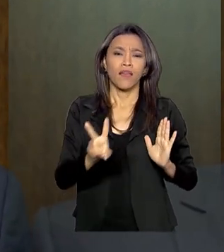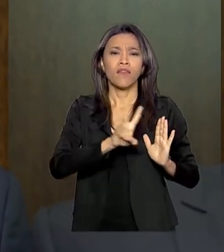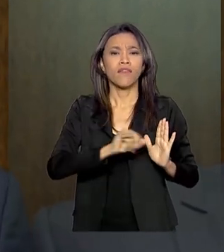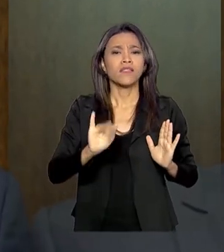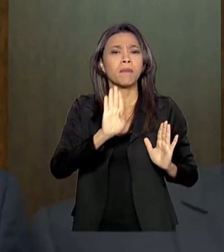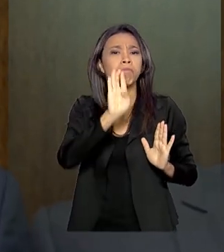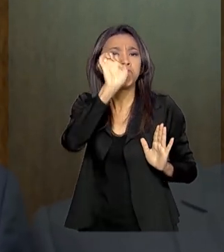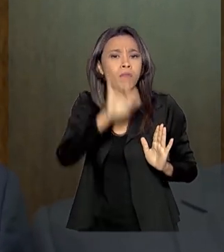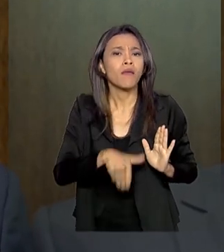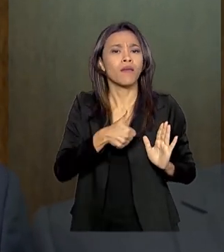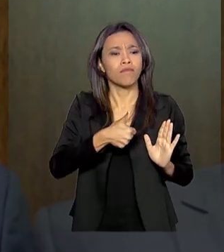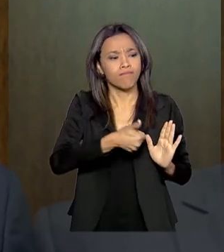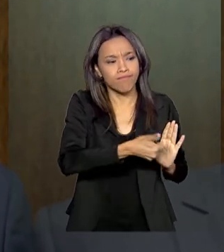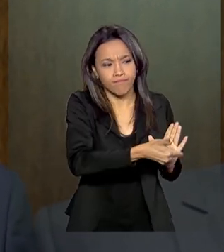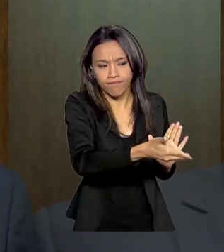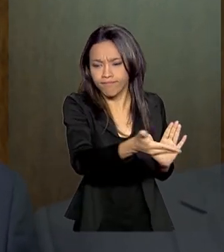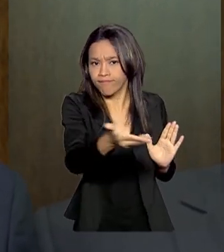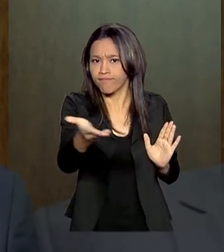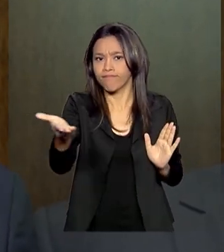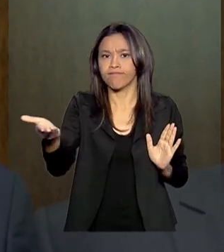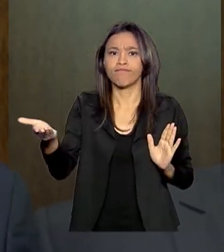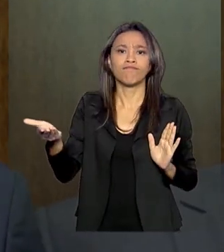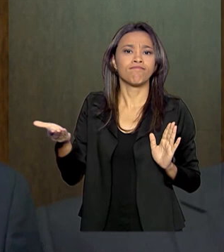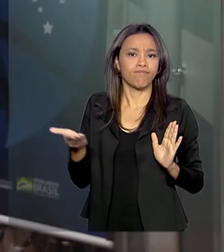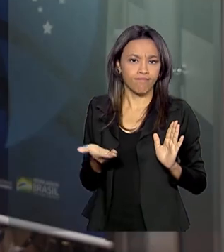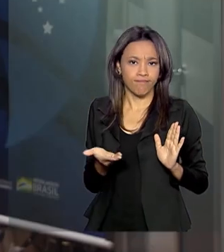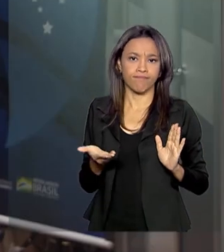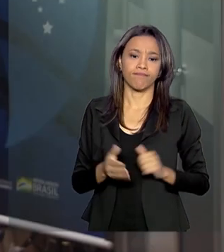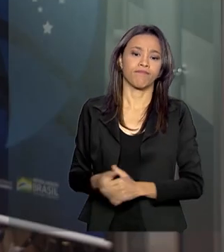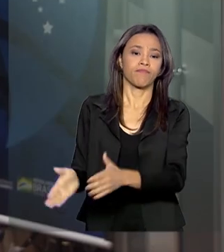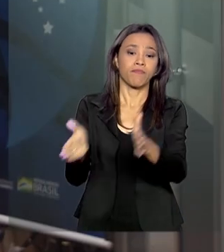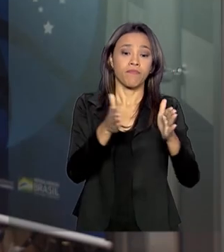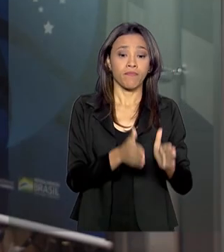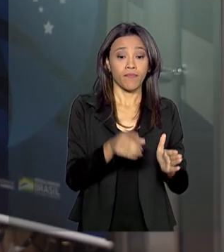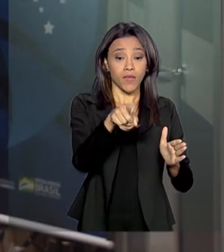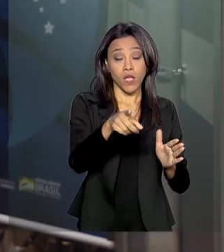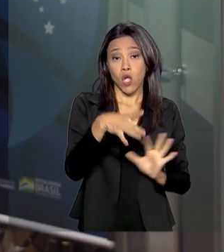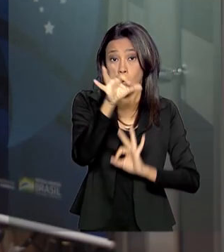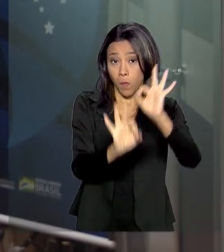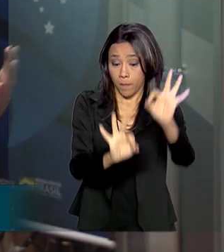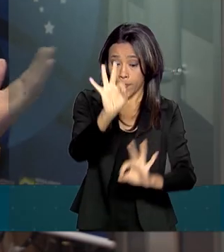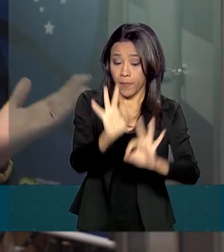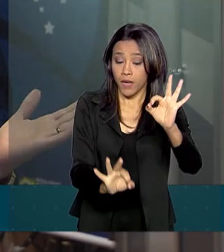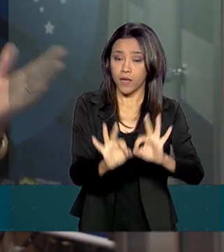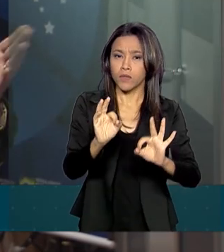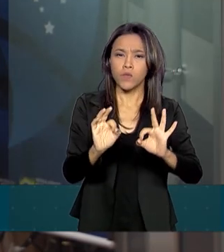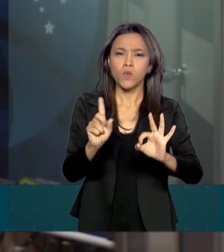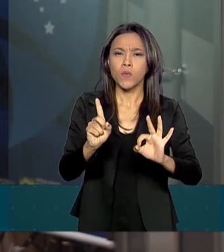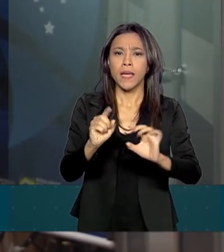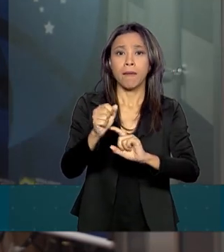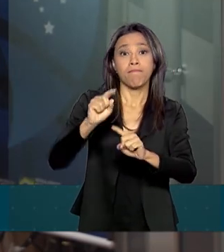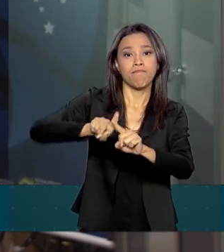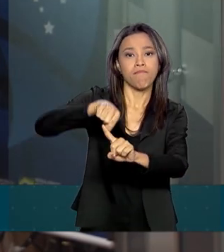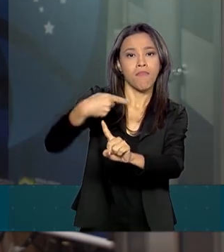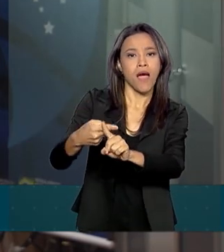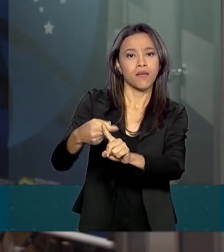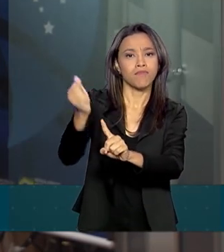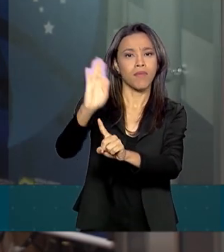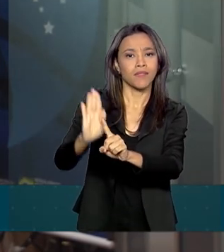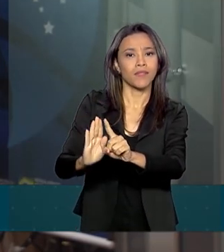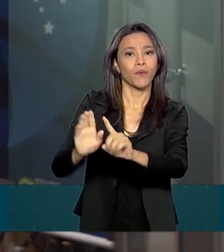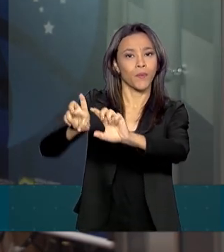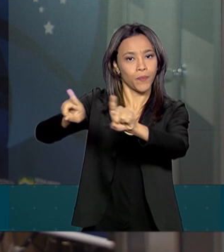muito bem para todos nós. O plano foi batizado de Mais Brasil e propõe uma série de